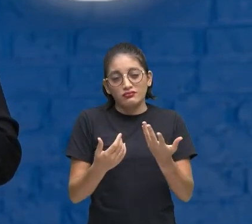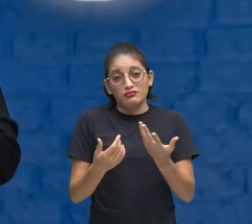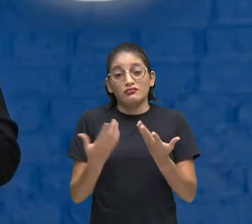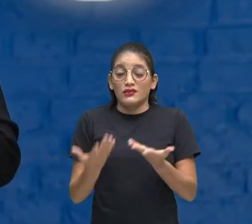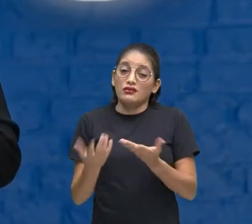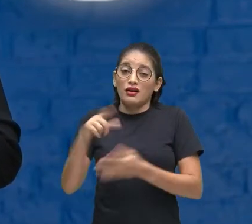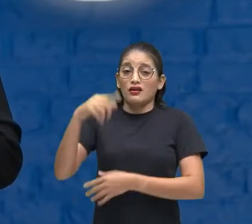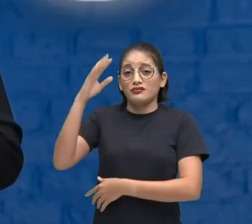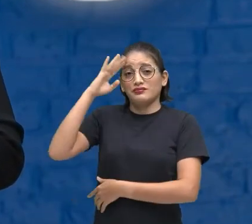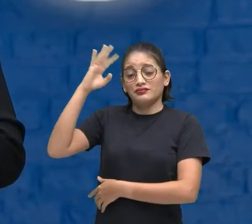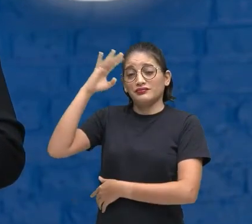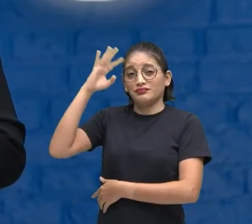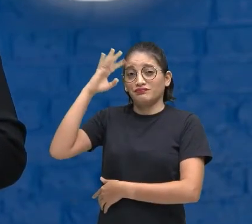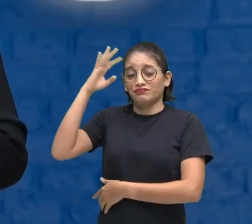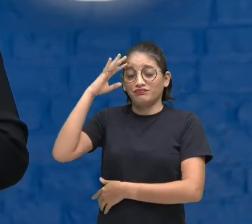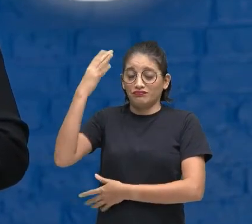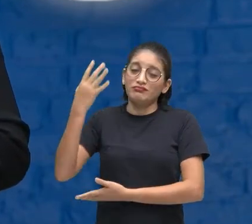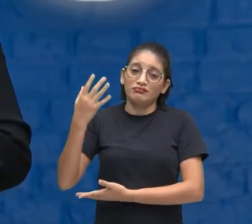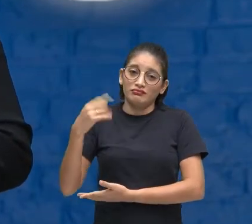Uma reflexão